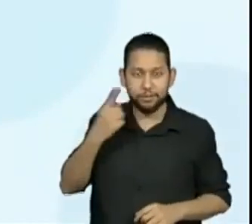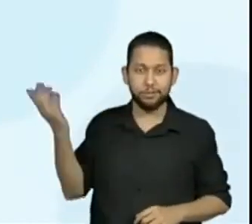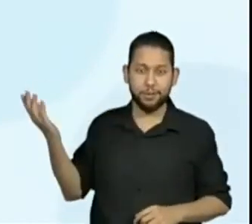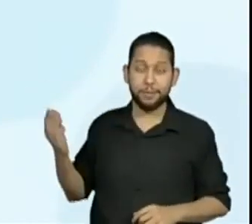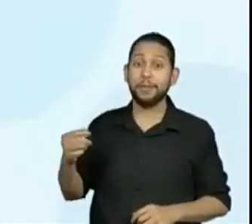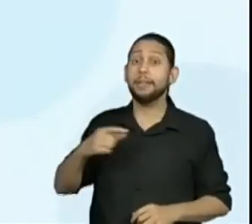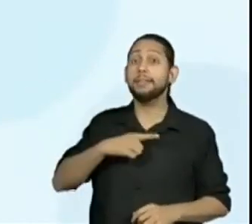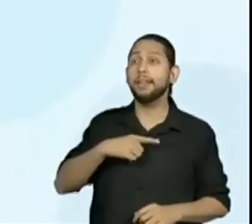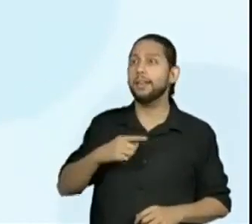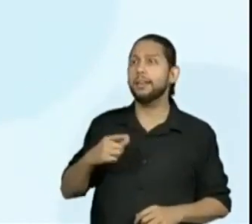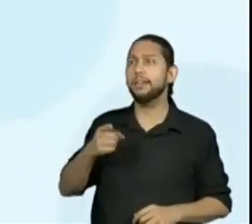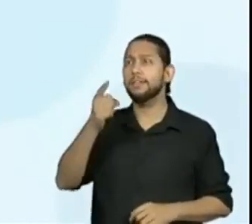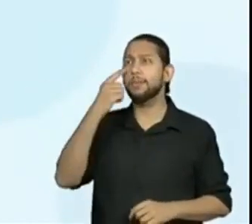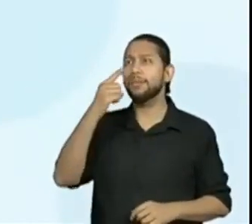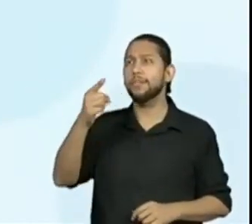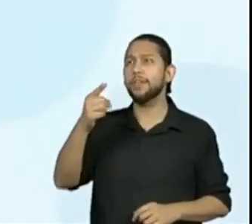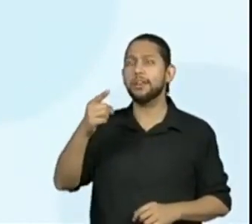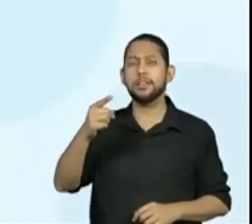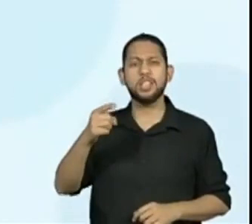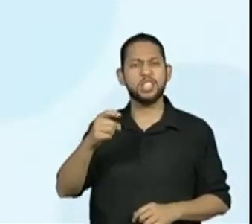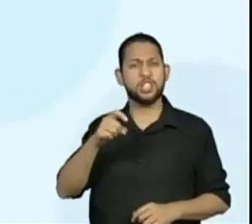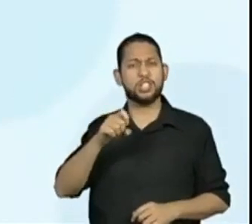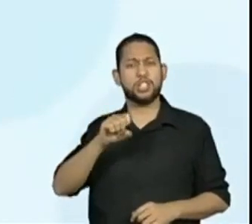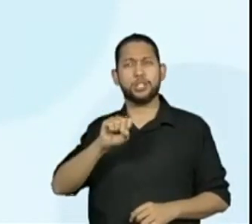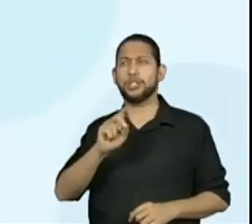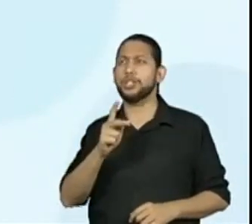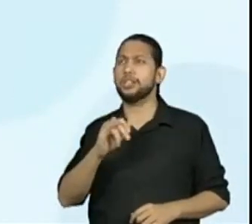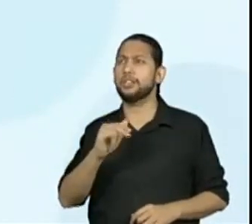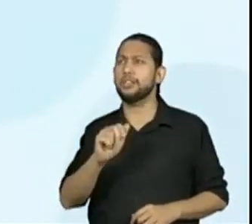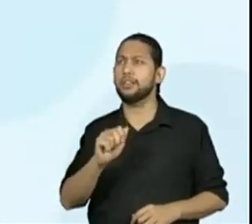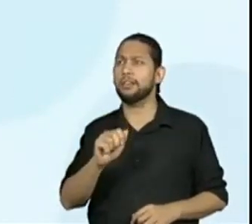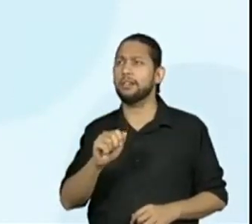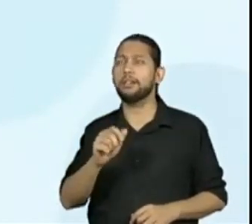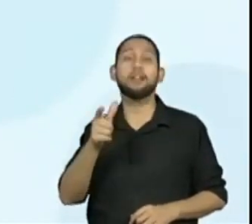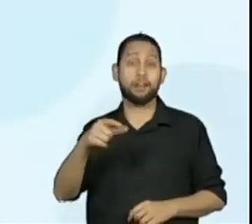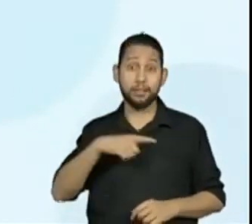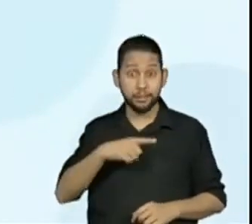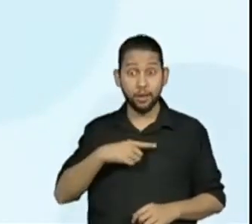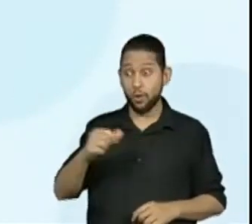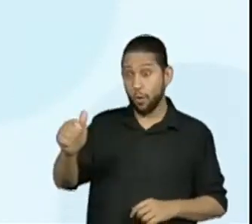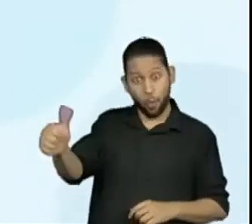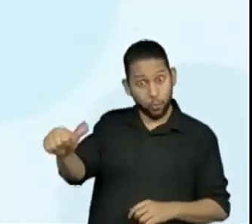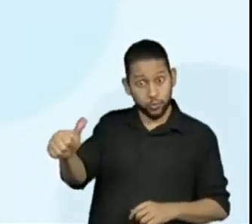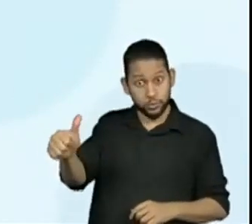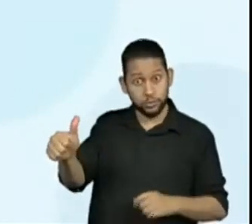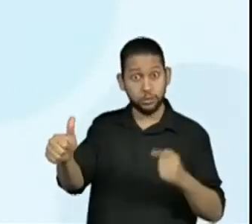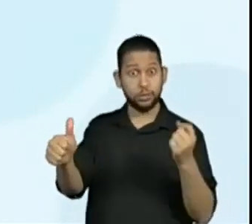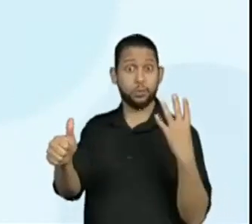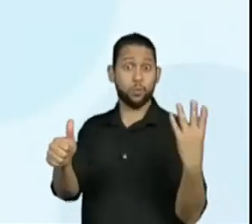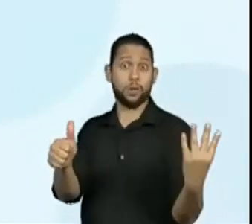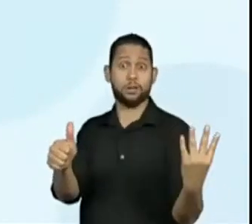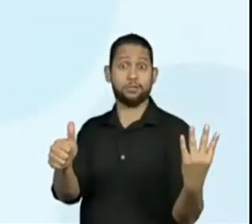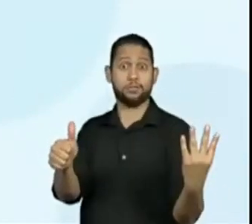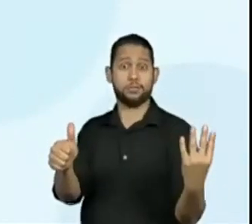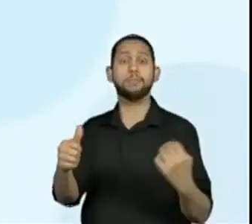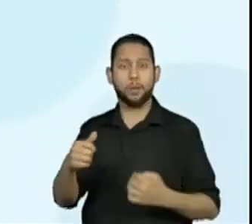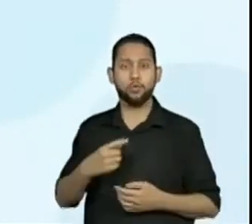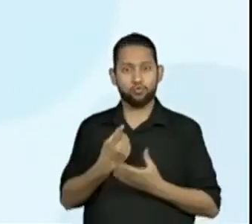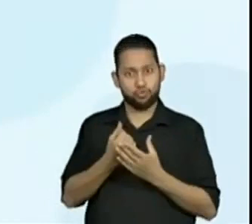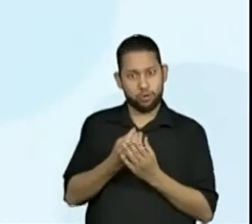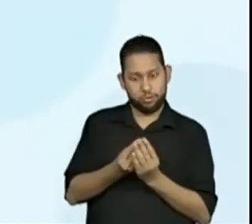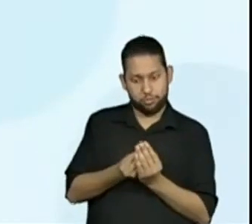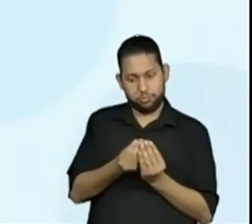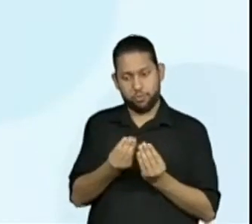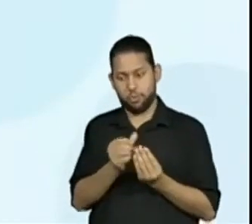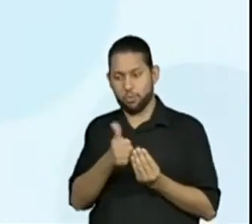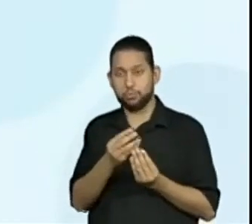Pro, acho que é xinia que chama, 11 e 4. 11 reais para uma pessoa